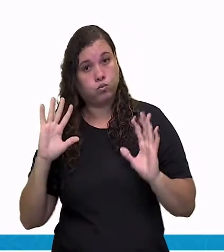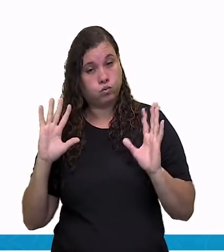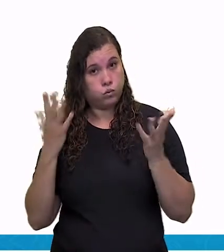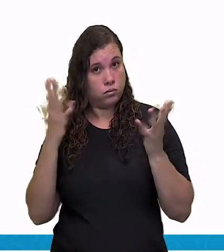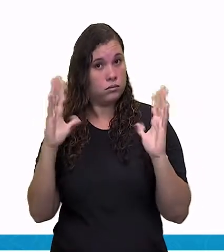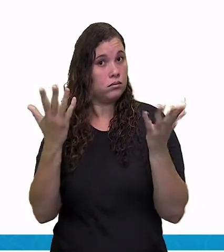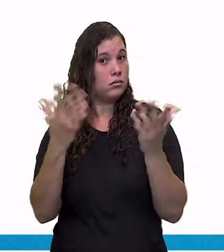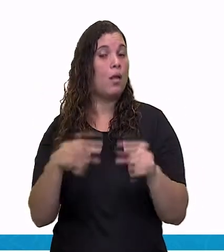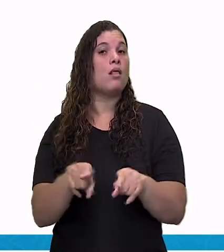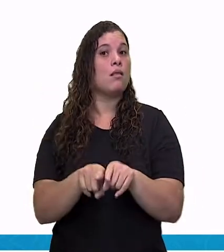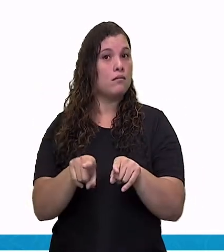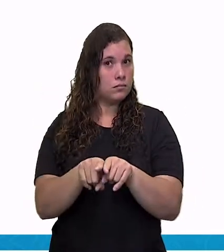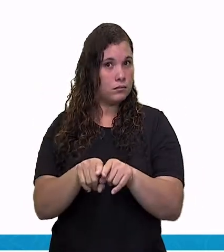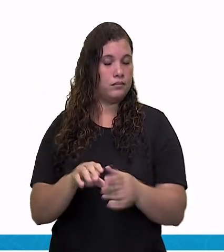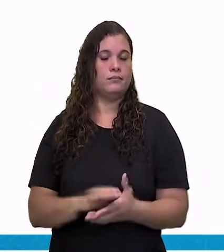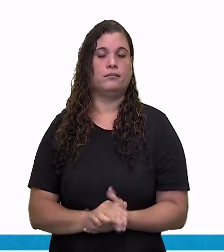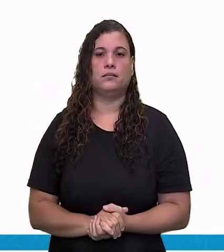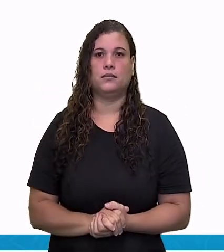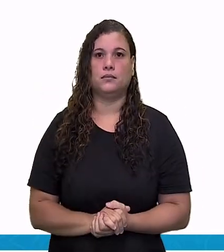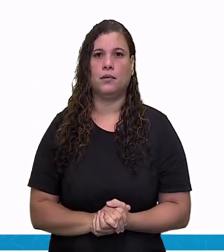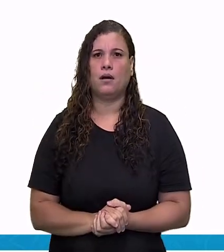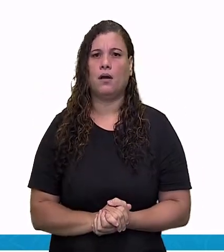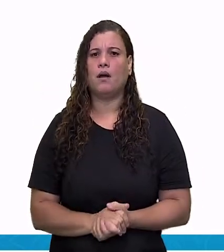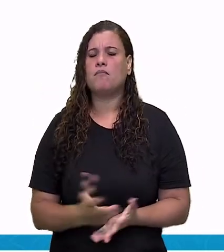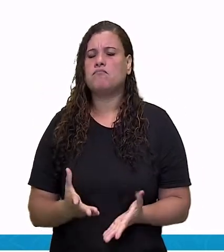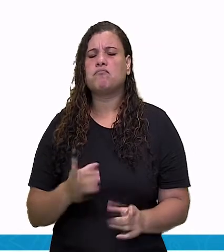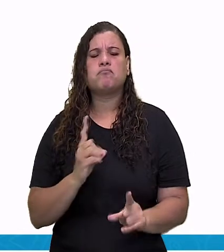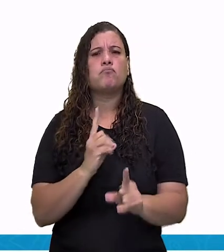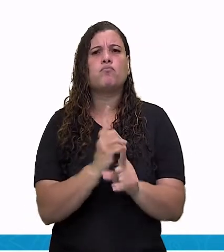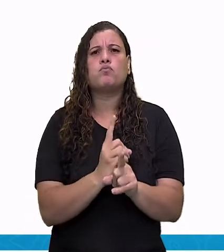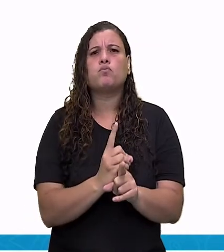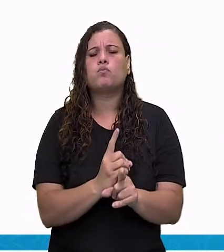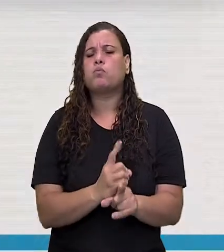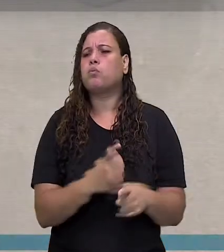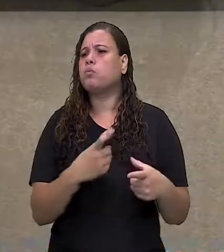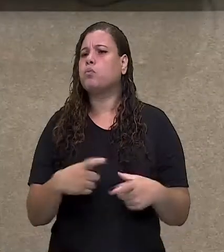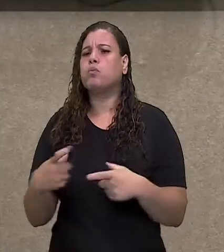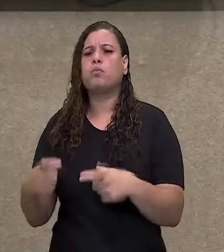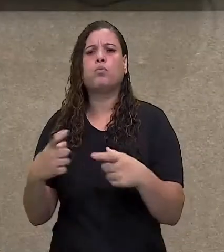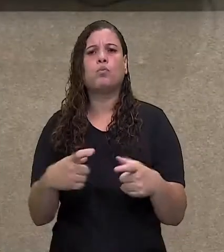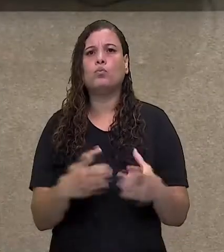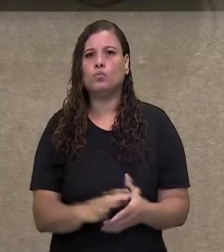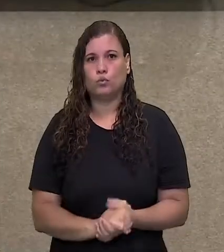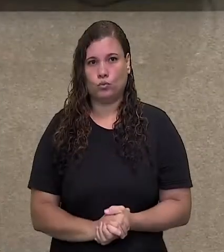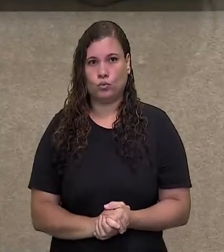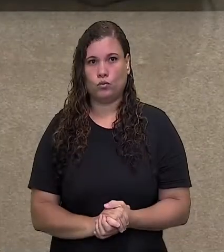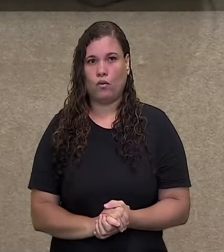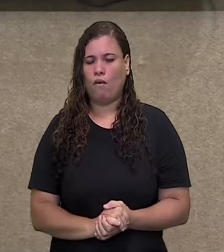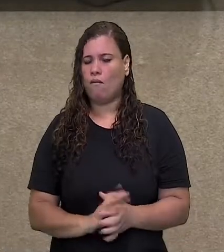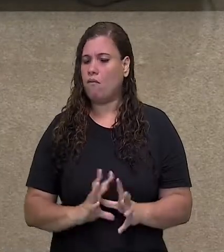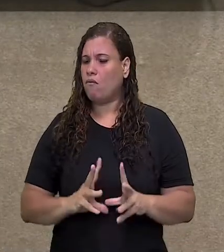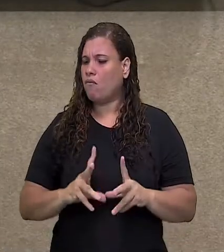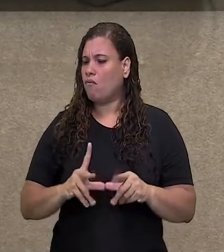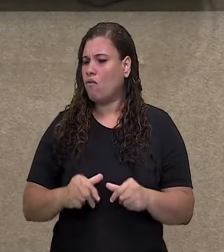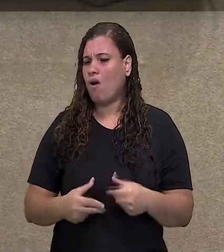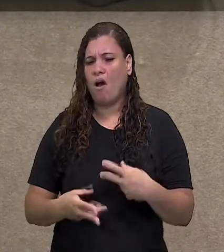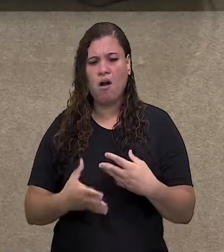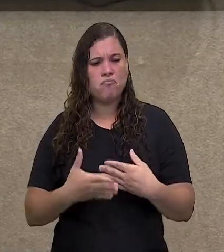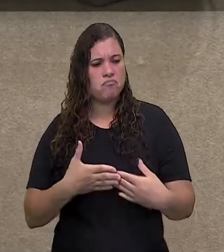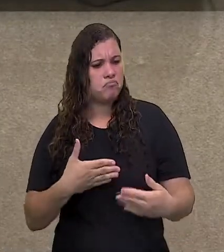patrimônio histórico pode ser encontrado em várias partes da sociedade. Por exemplo, professora, o que pode